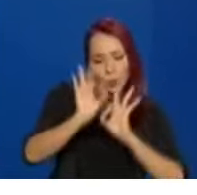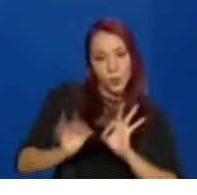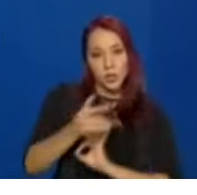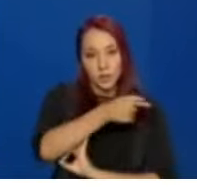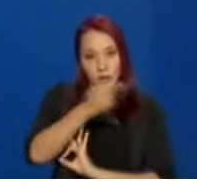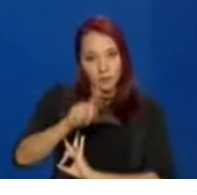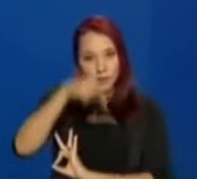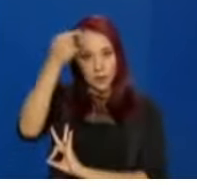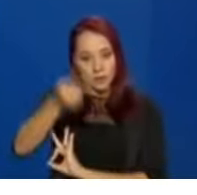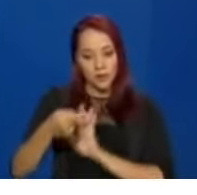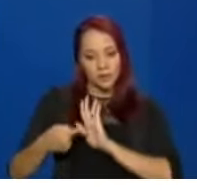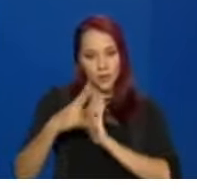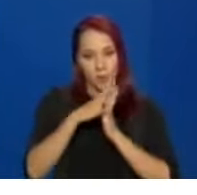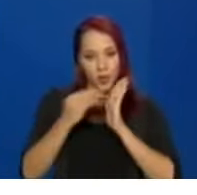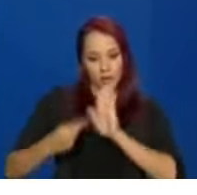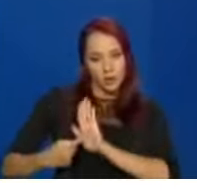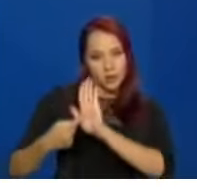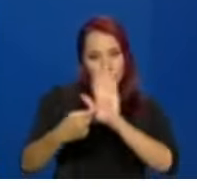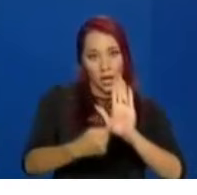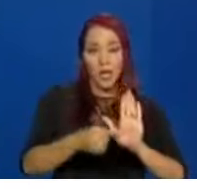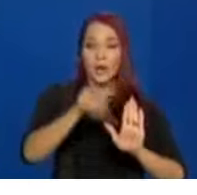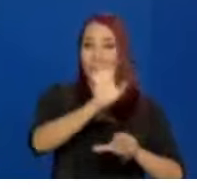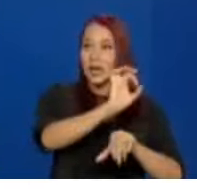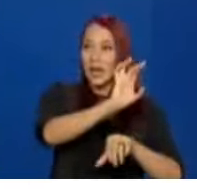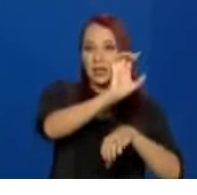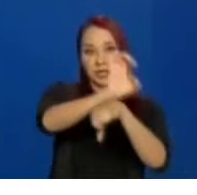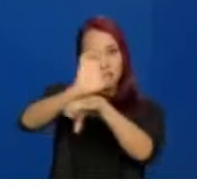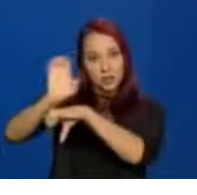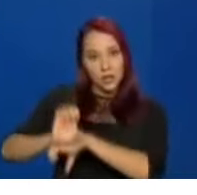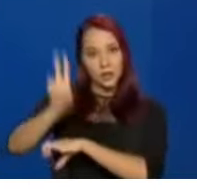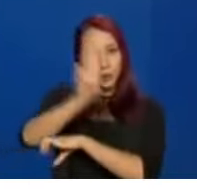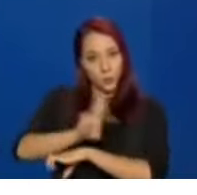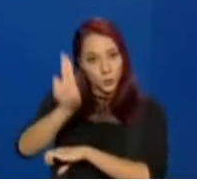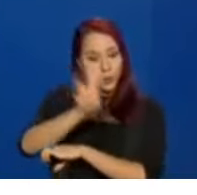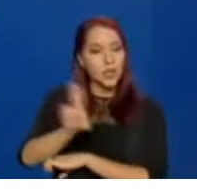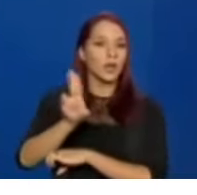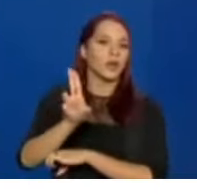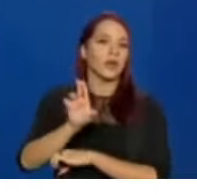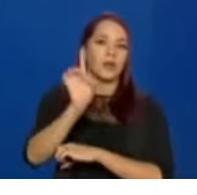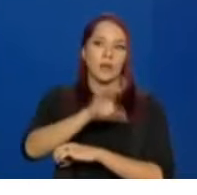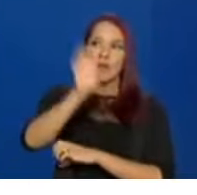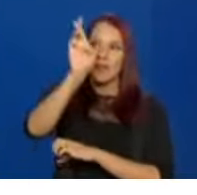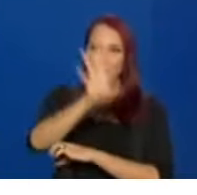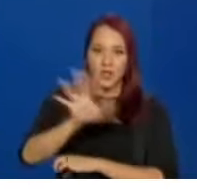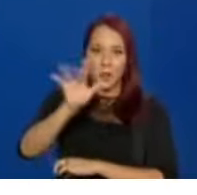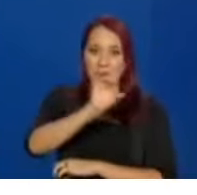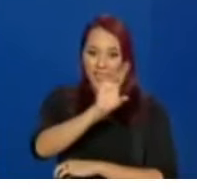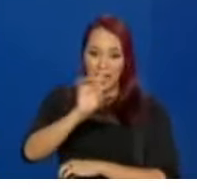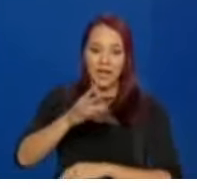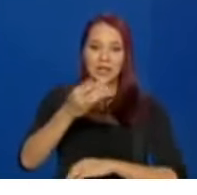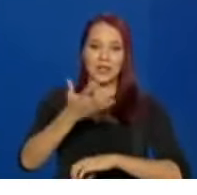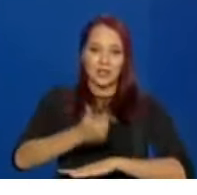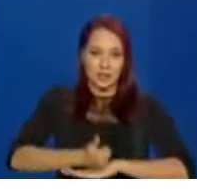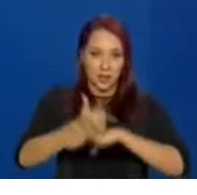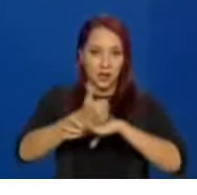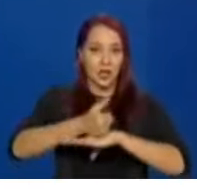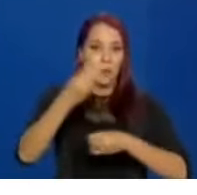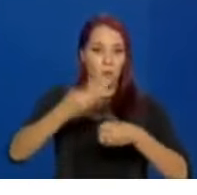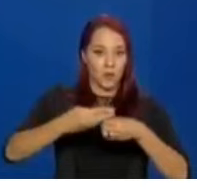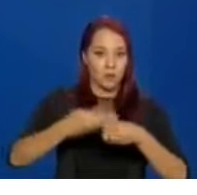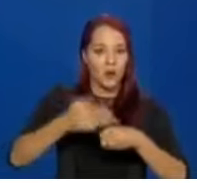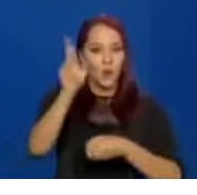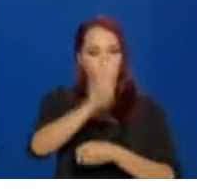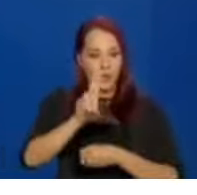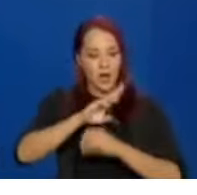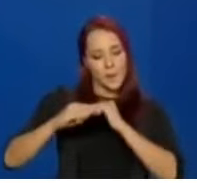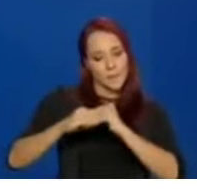gente está entregando um modelo que é para ser usado nos estados, nas diferentes regiões, para que os secretários estaduais e municipais possam usar